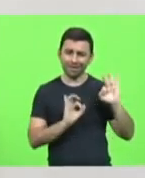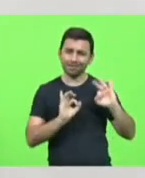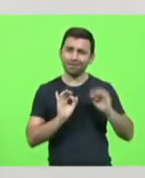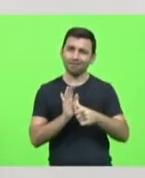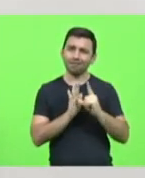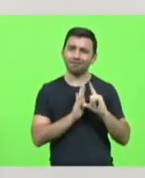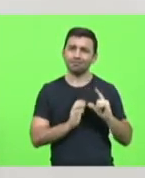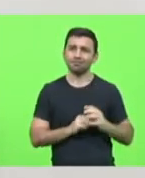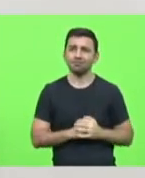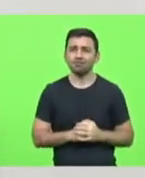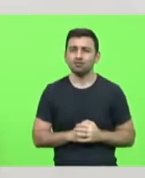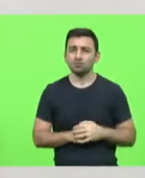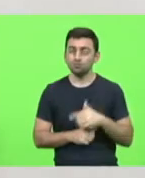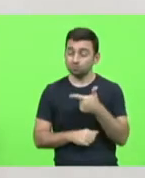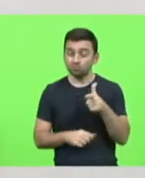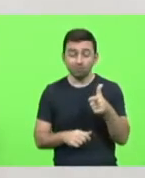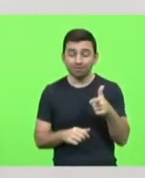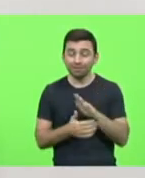Não existe.